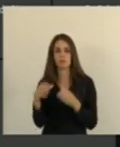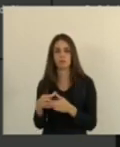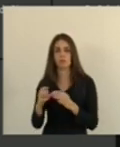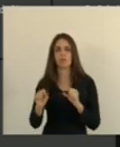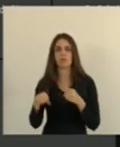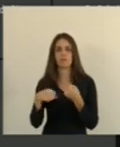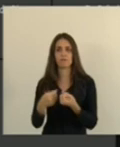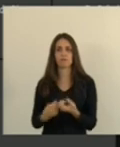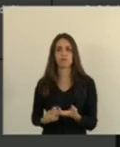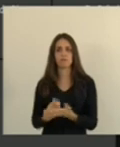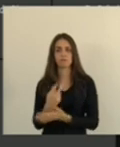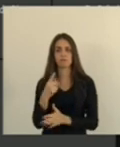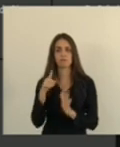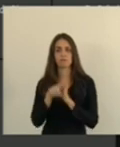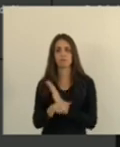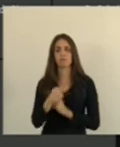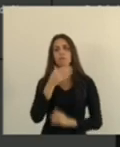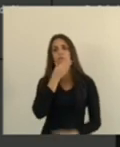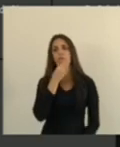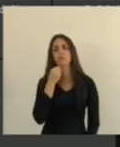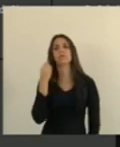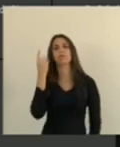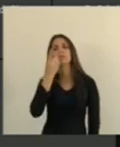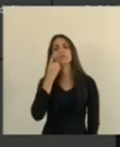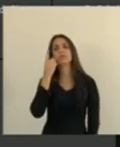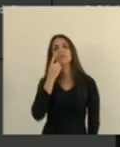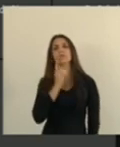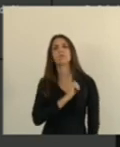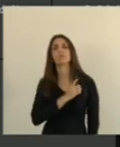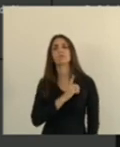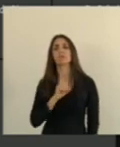como vota deputado delegado danilo baiense